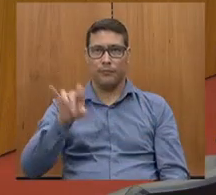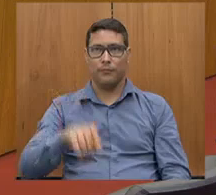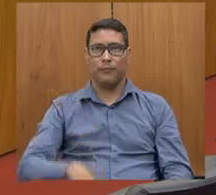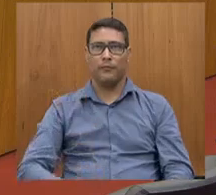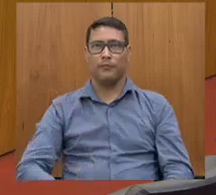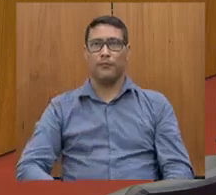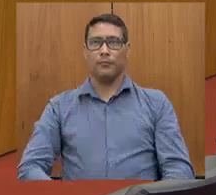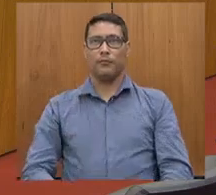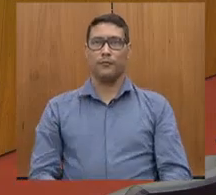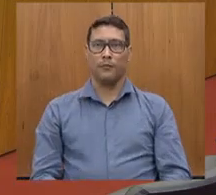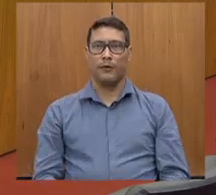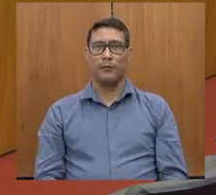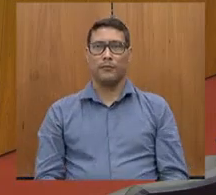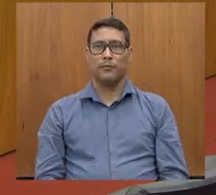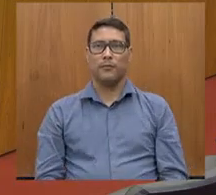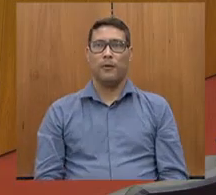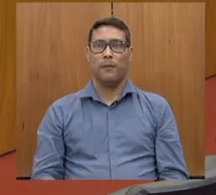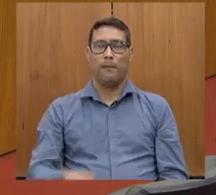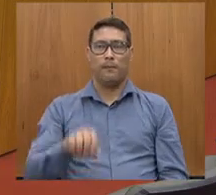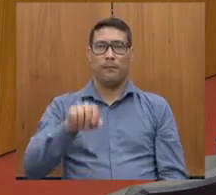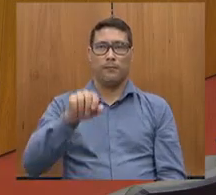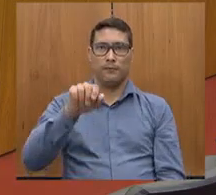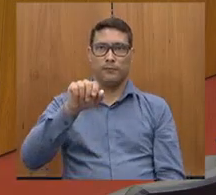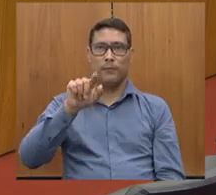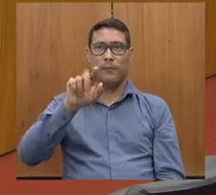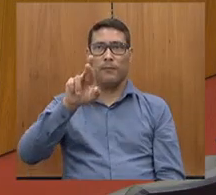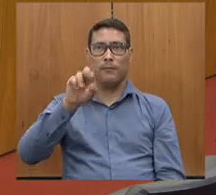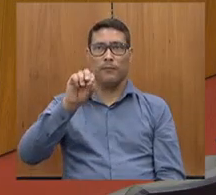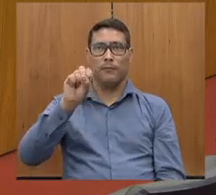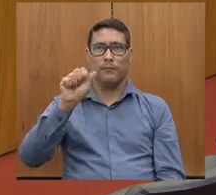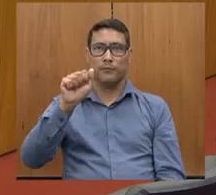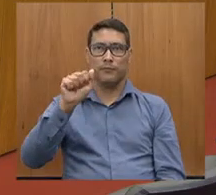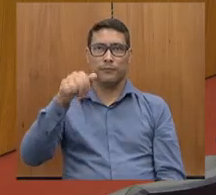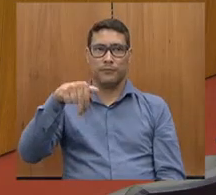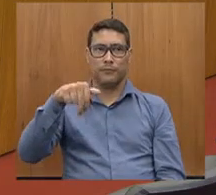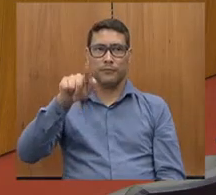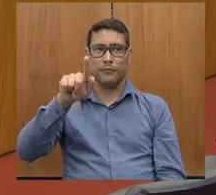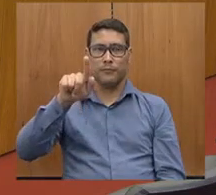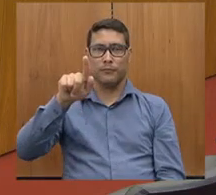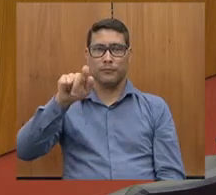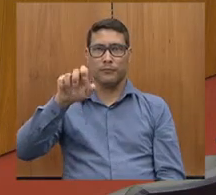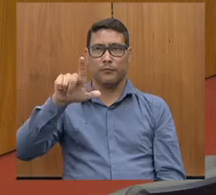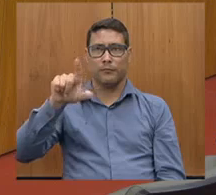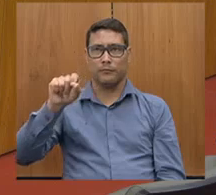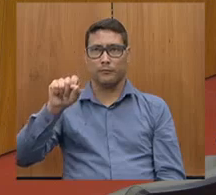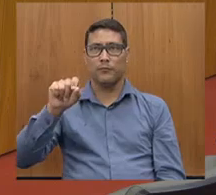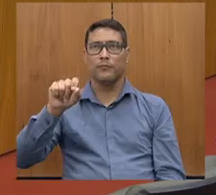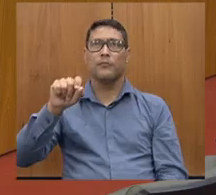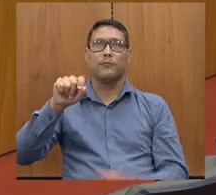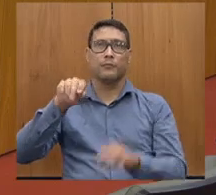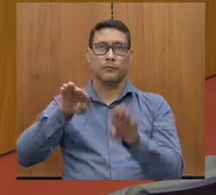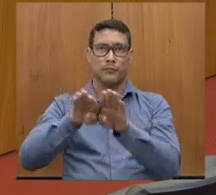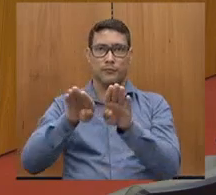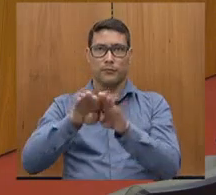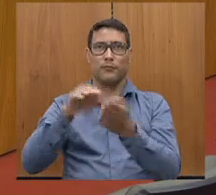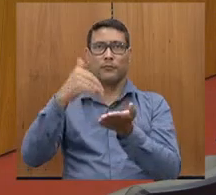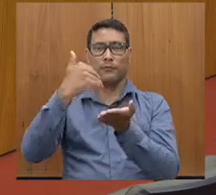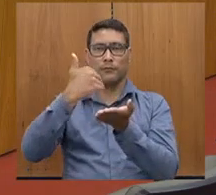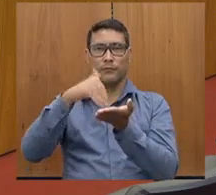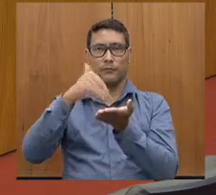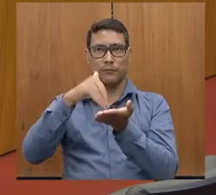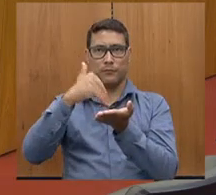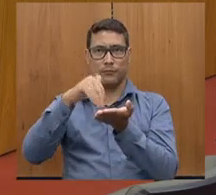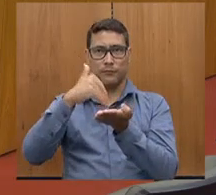também Serias de Baviola, Rosângela Reis, nosso secretário, Fernando Marcato, doutor